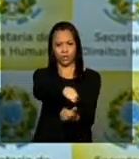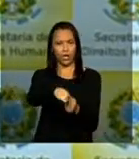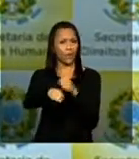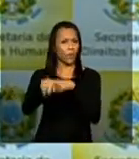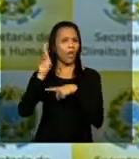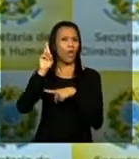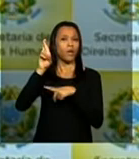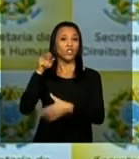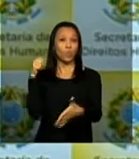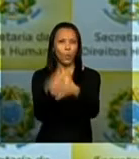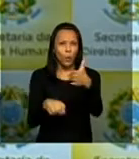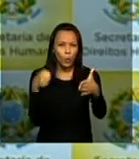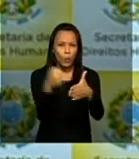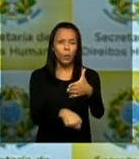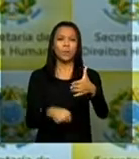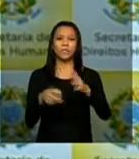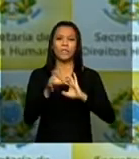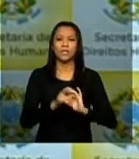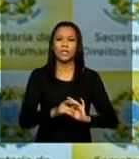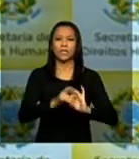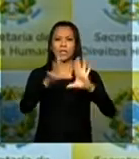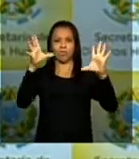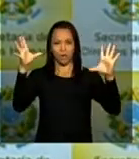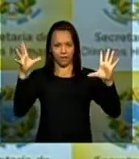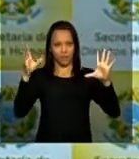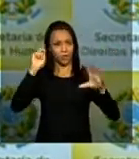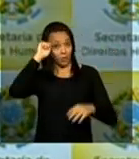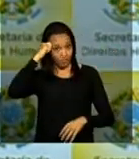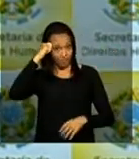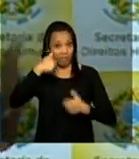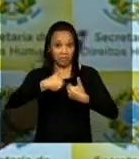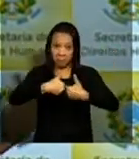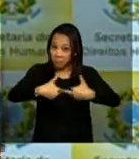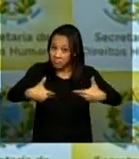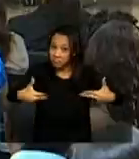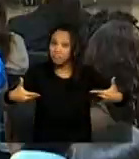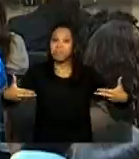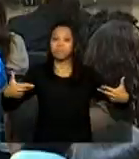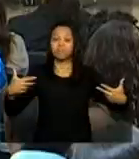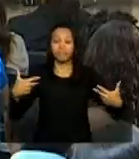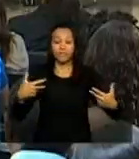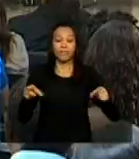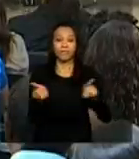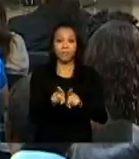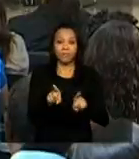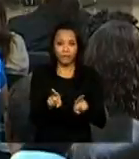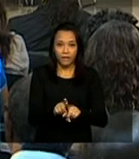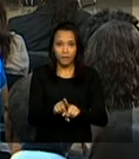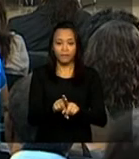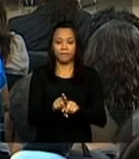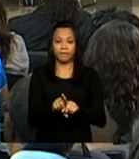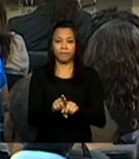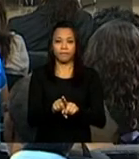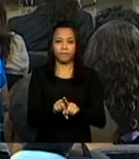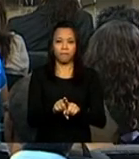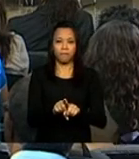luta pela liberdade nos seus vários sentidos e sem dúvida alguma a